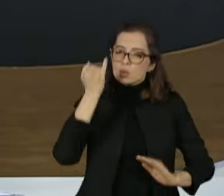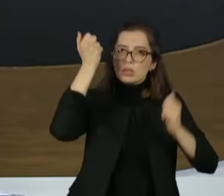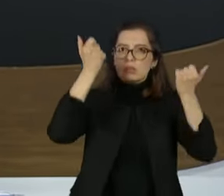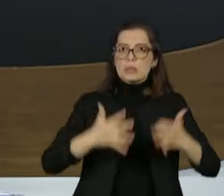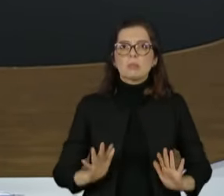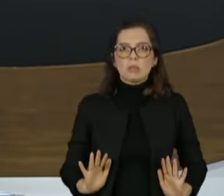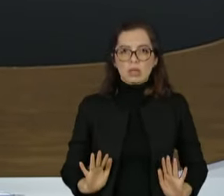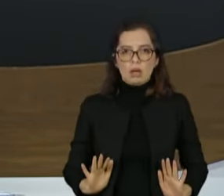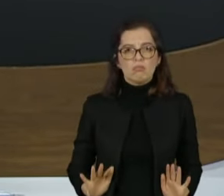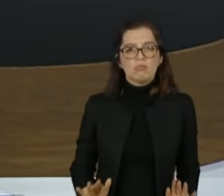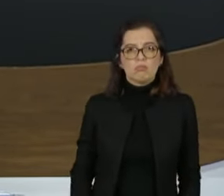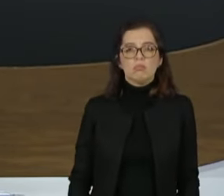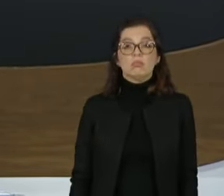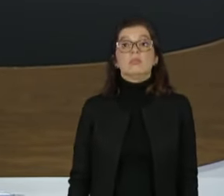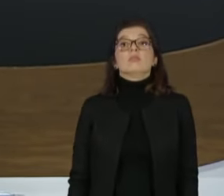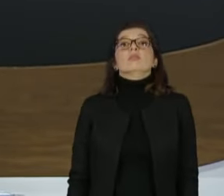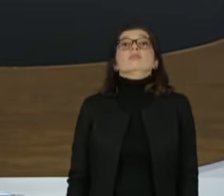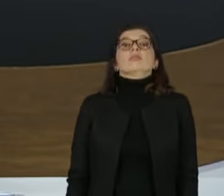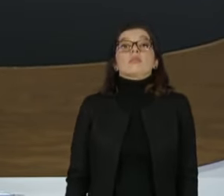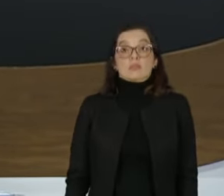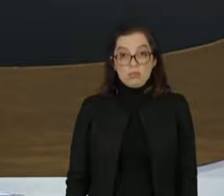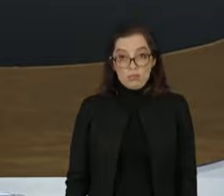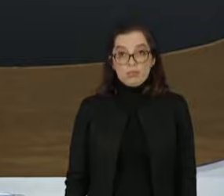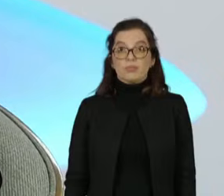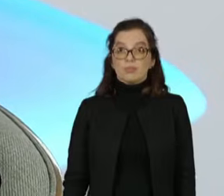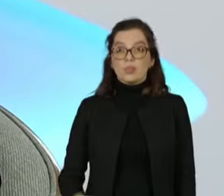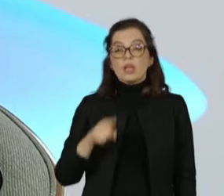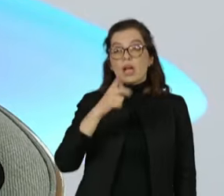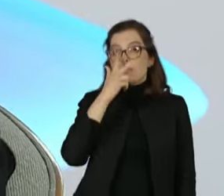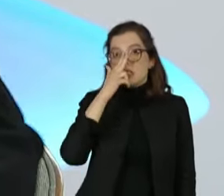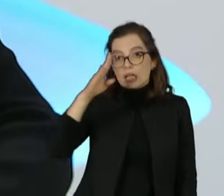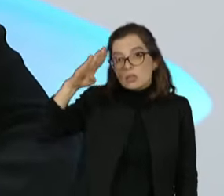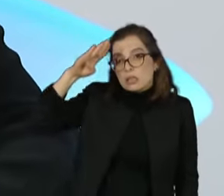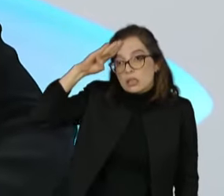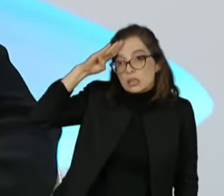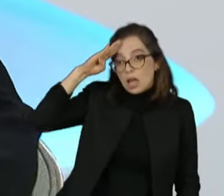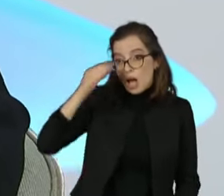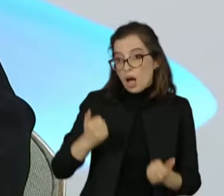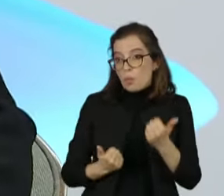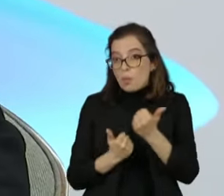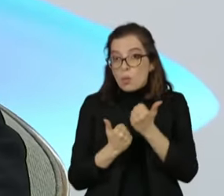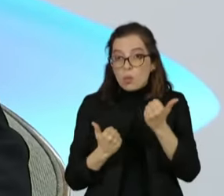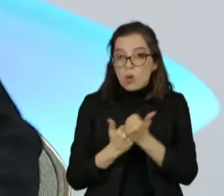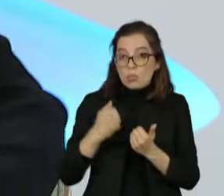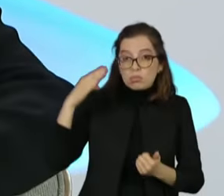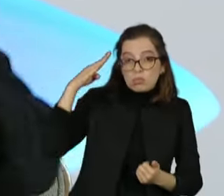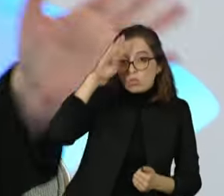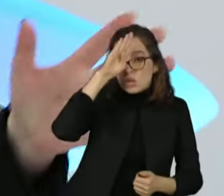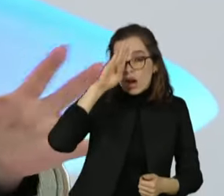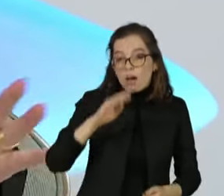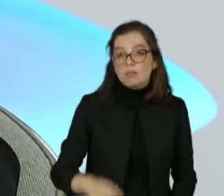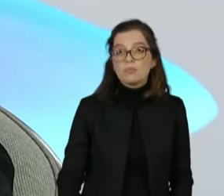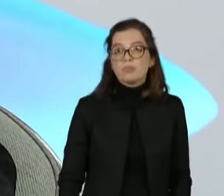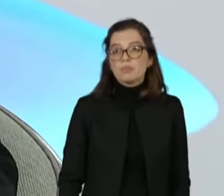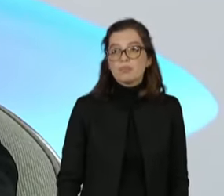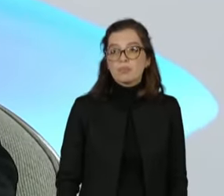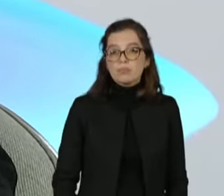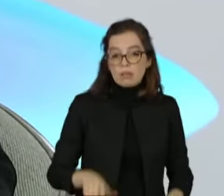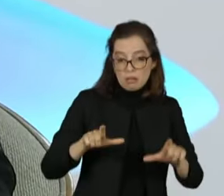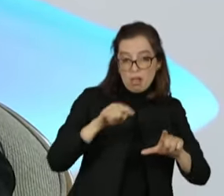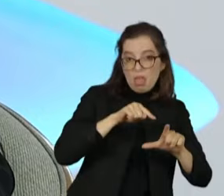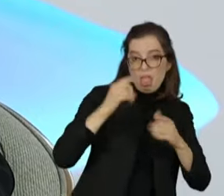apoiariam alguma tentativa do presidente de questionar o resultado das eleições? Vera, não há nenhum elemento que se assemelhe à